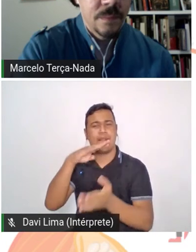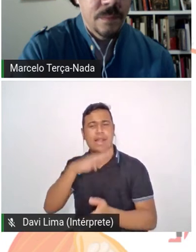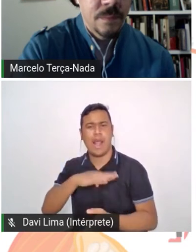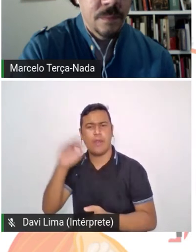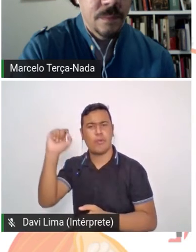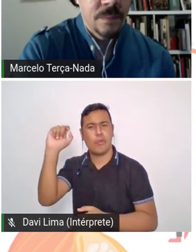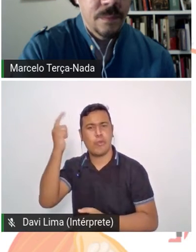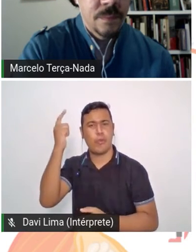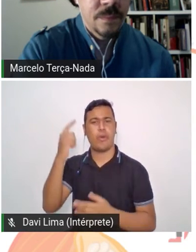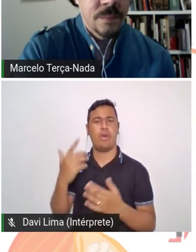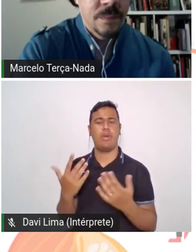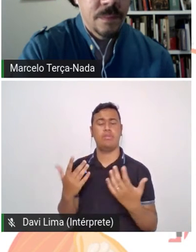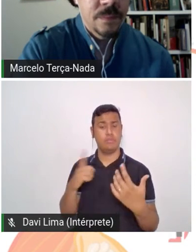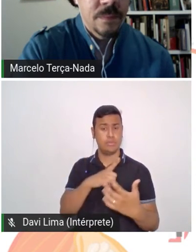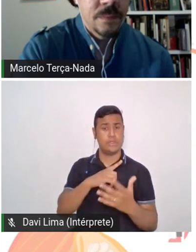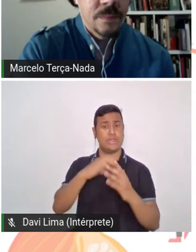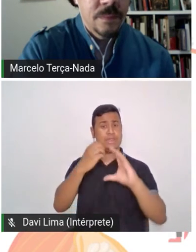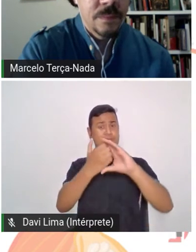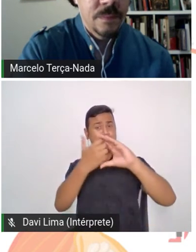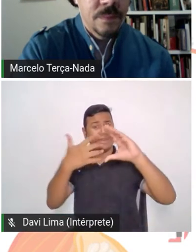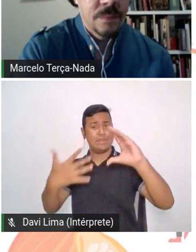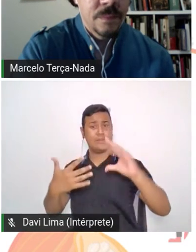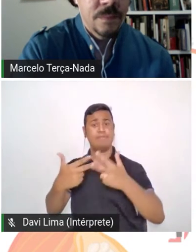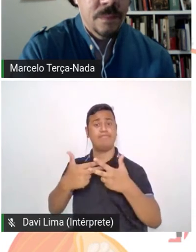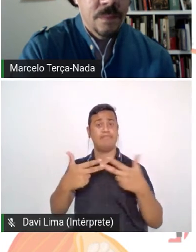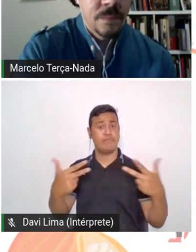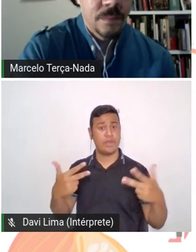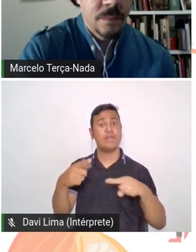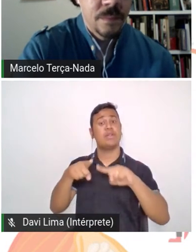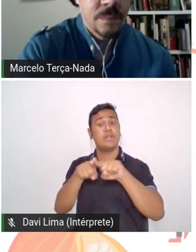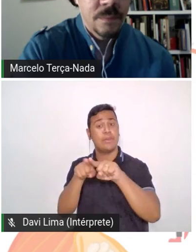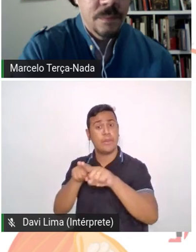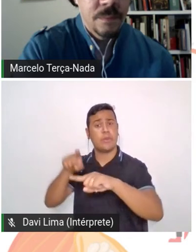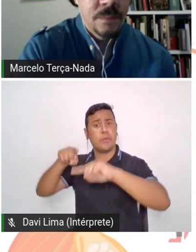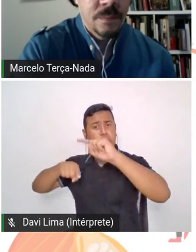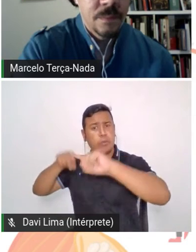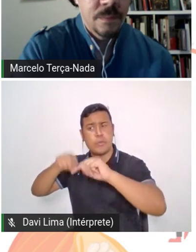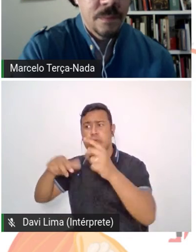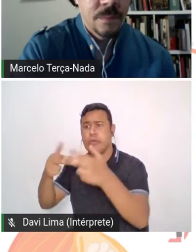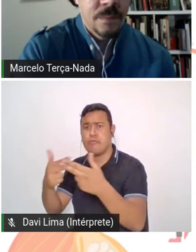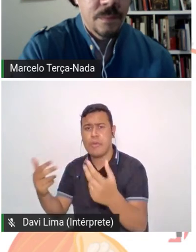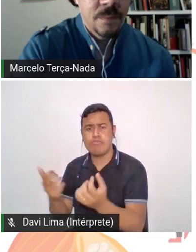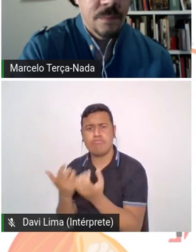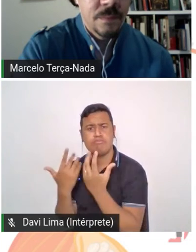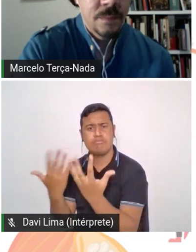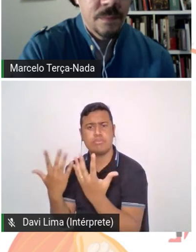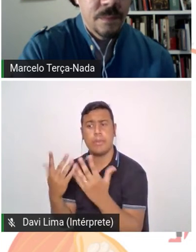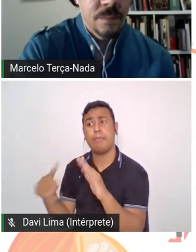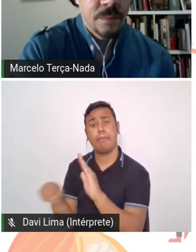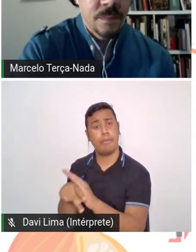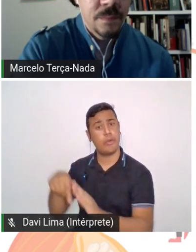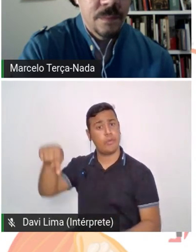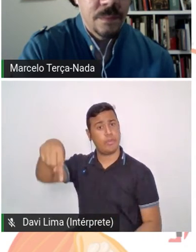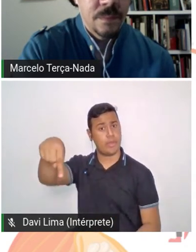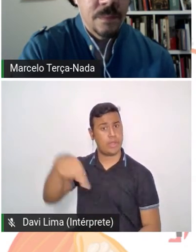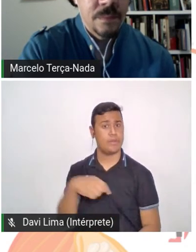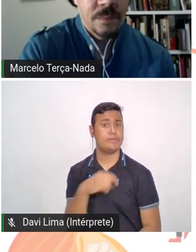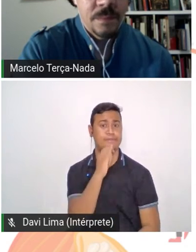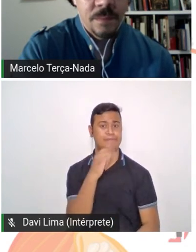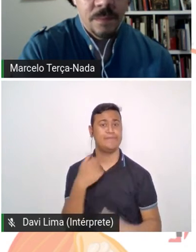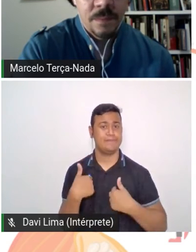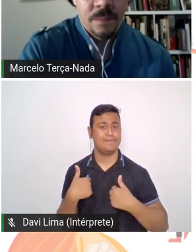características que favorecem e ingredientes que são nossos, né? Como eu falei na apresentação aí